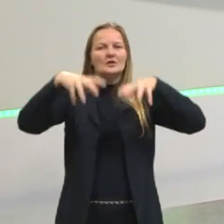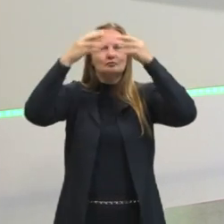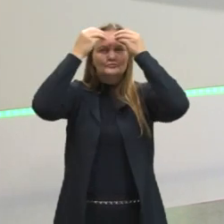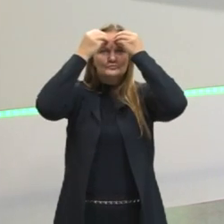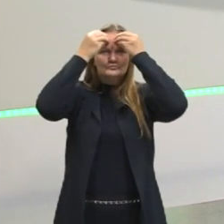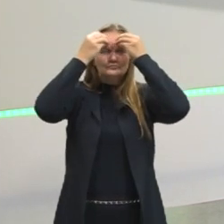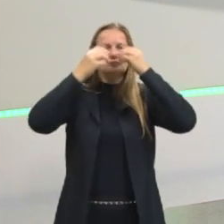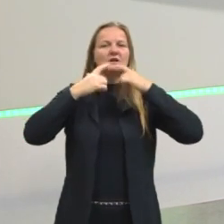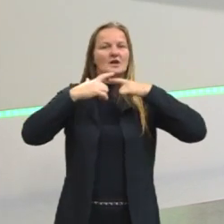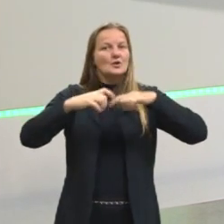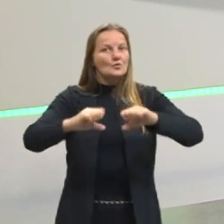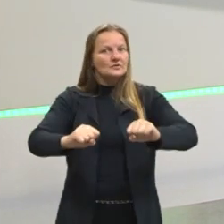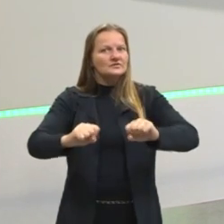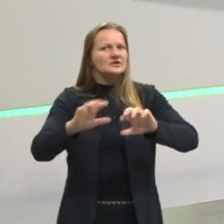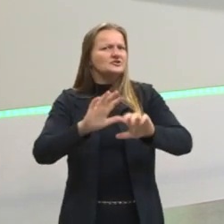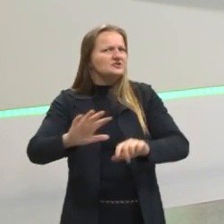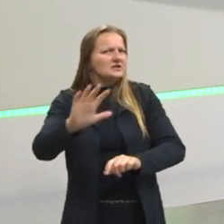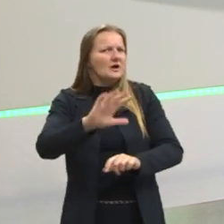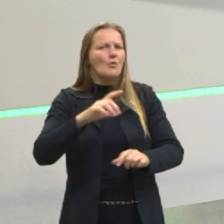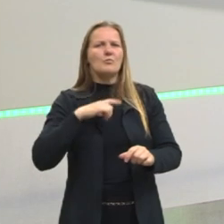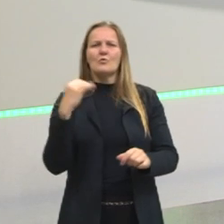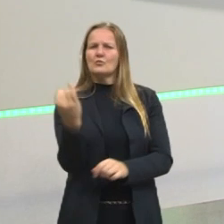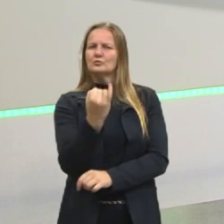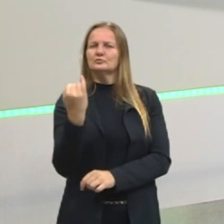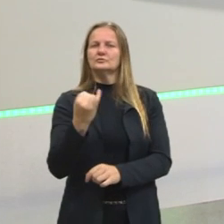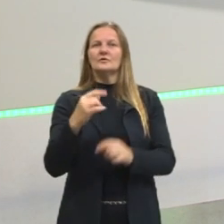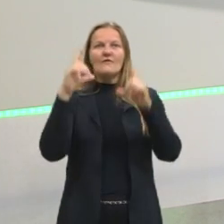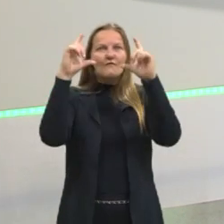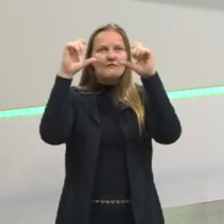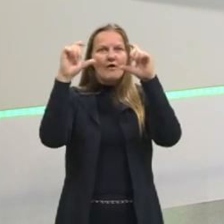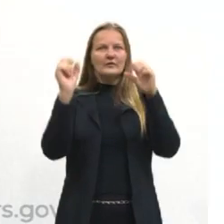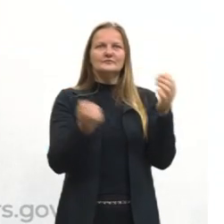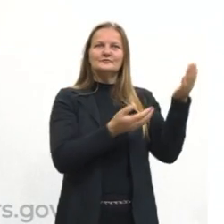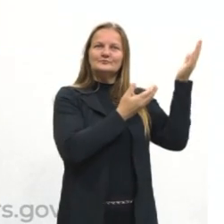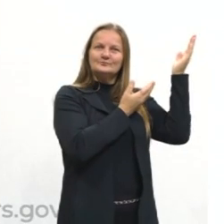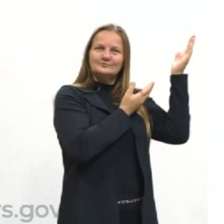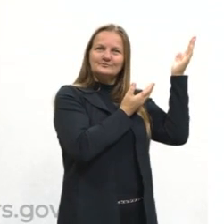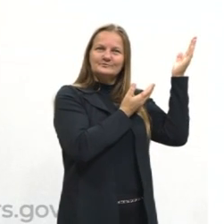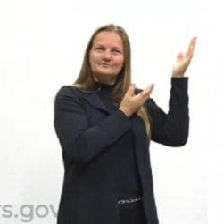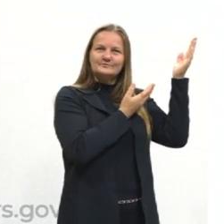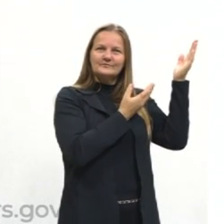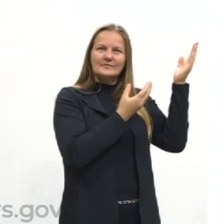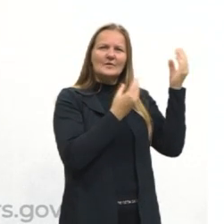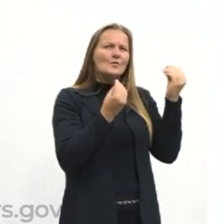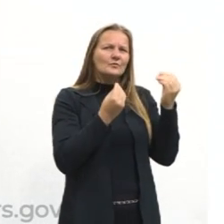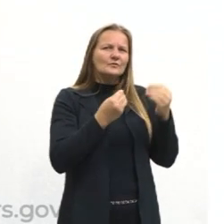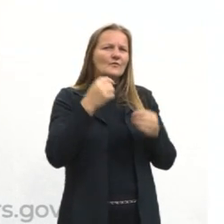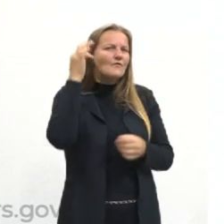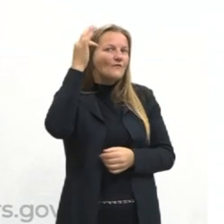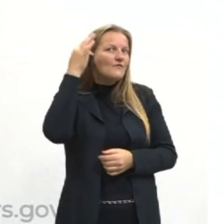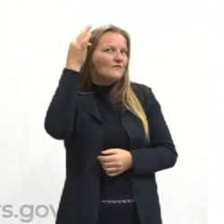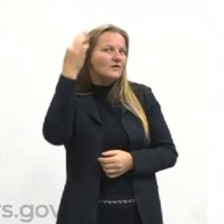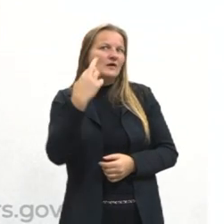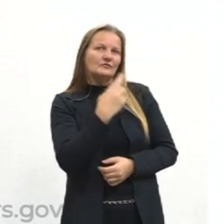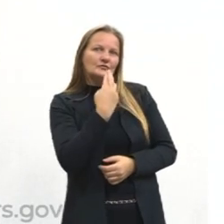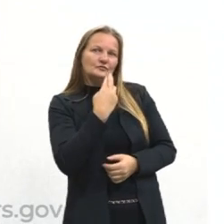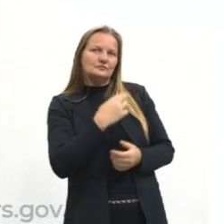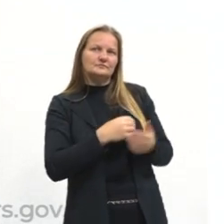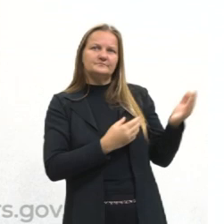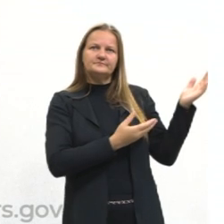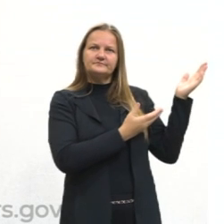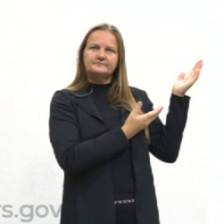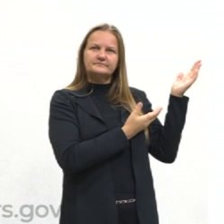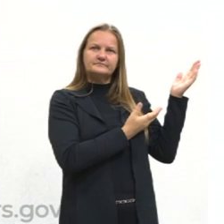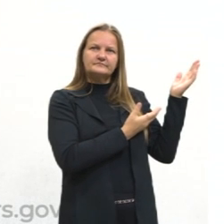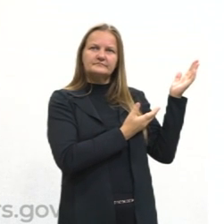Então, aqui, uma fotinho para vocês conhecerem quem é esse filósofo que é conhecido como